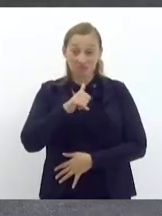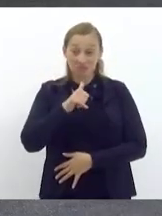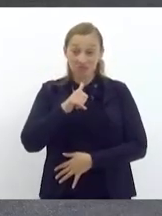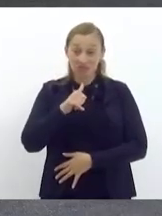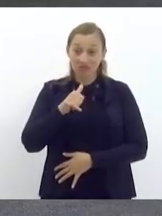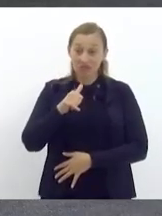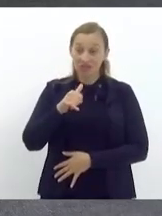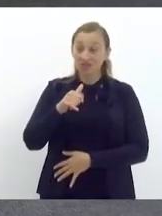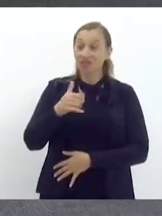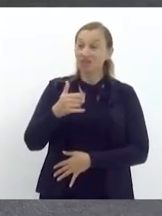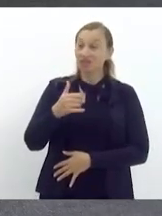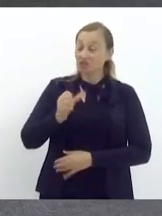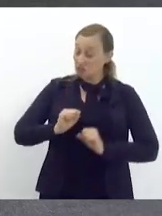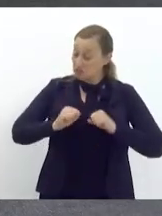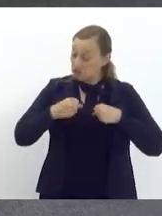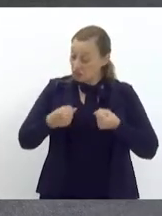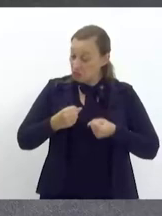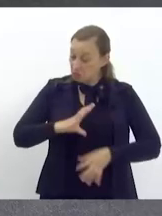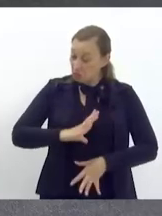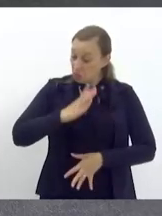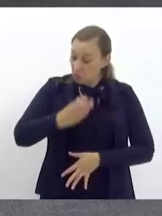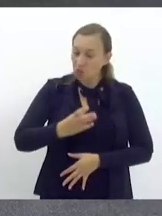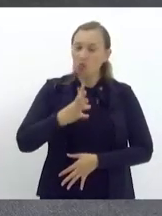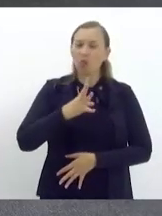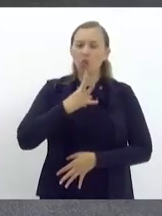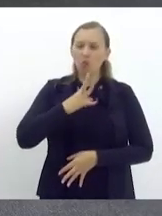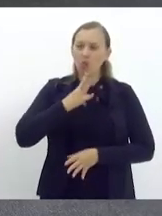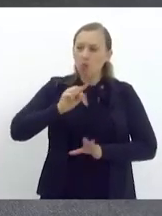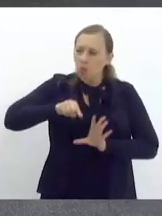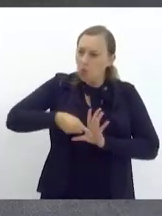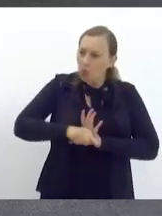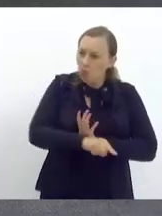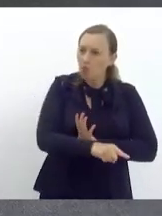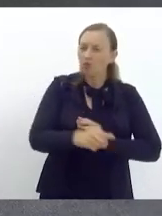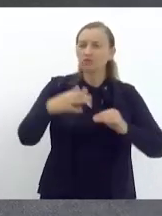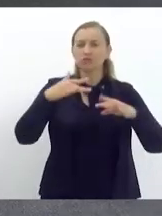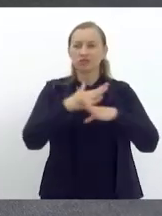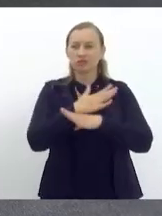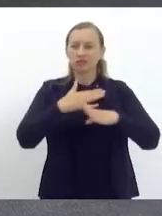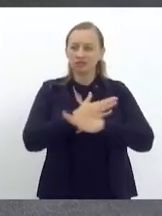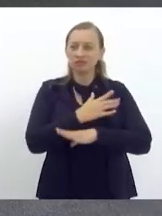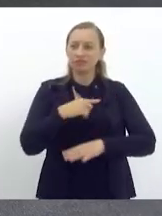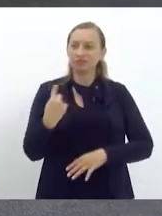intensidade, conhecedora profunda da nossa cidade,